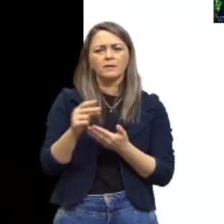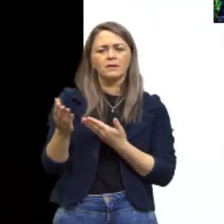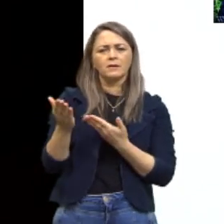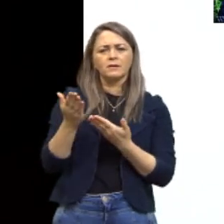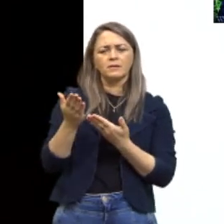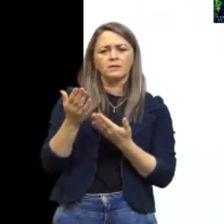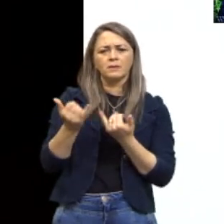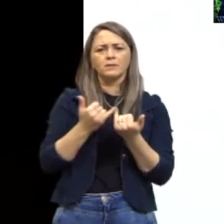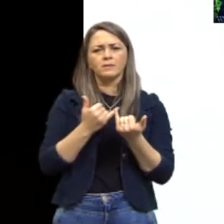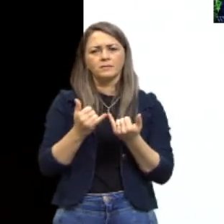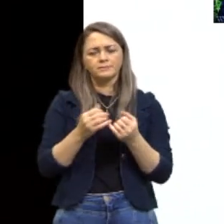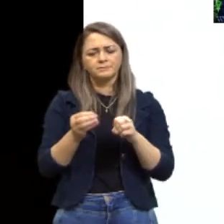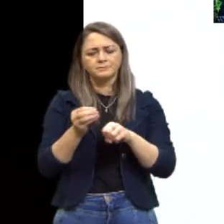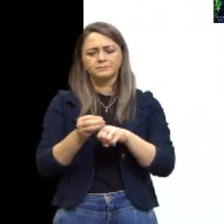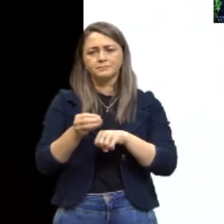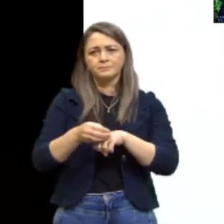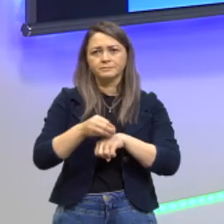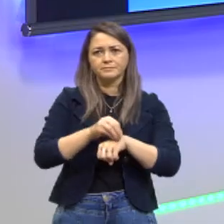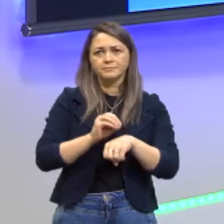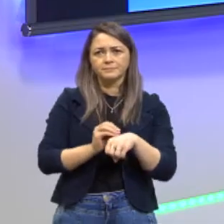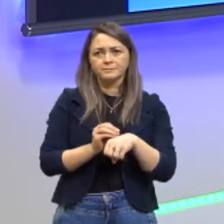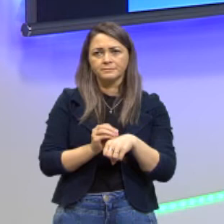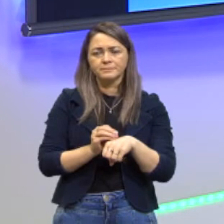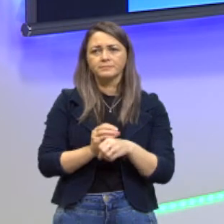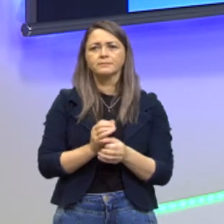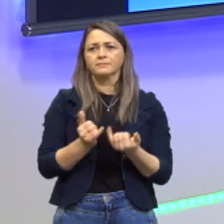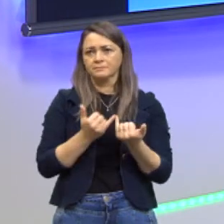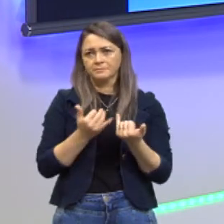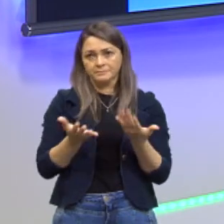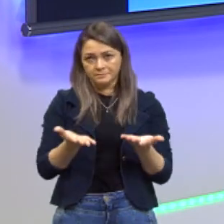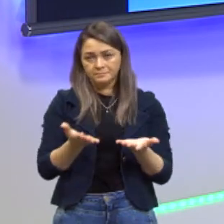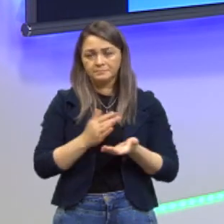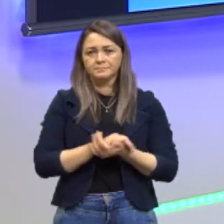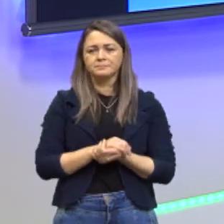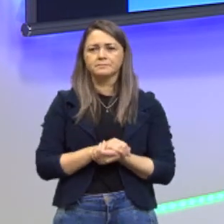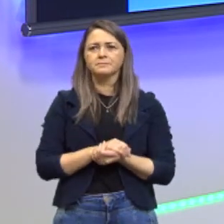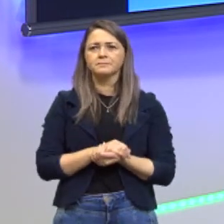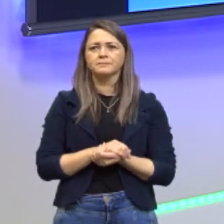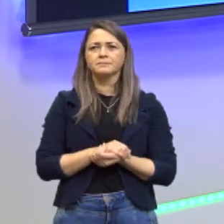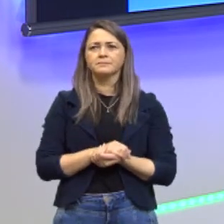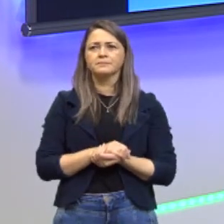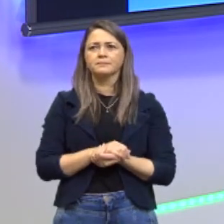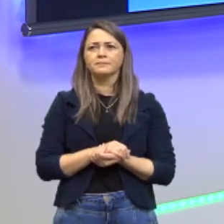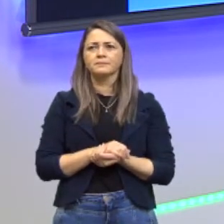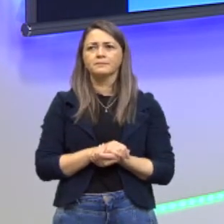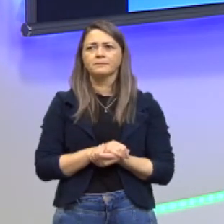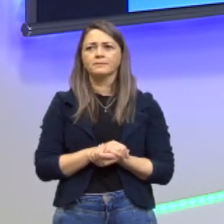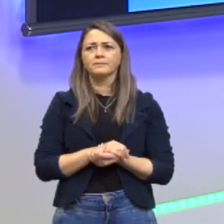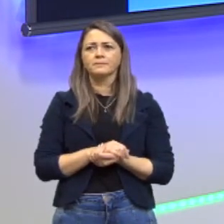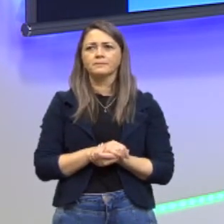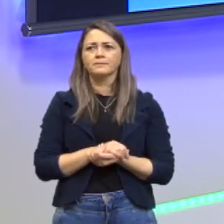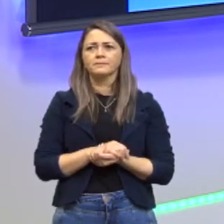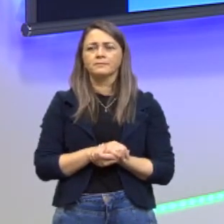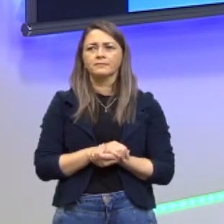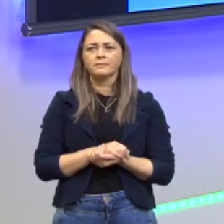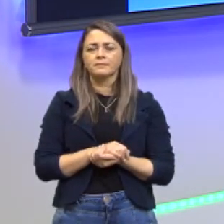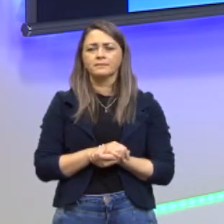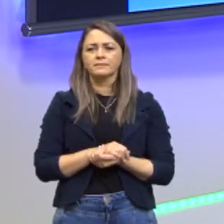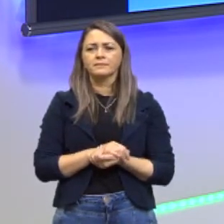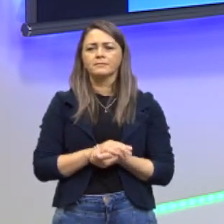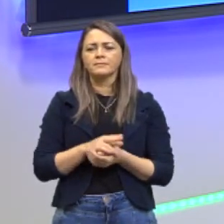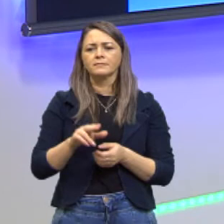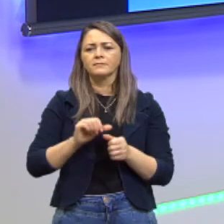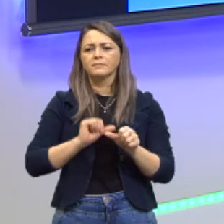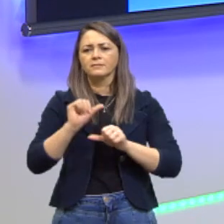exemplo da soja, tá? Um, através da modificação